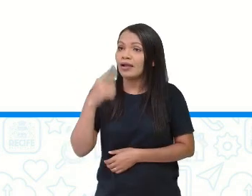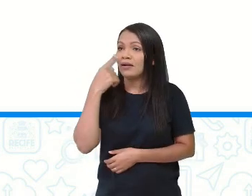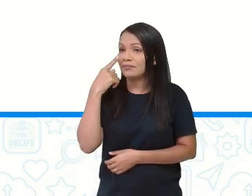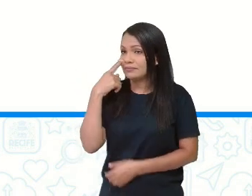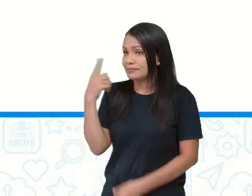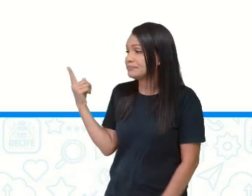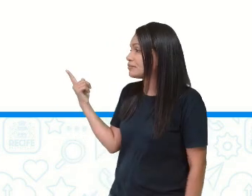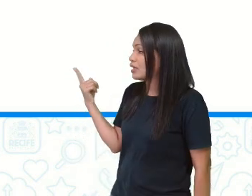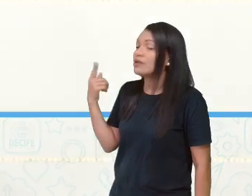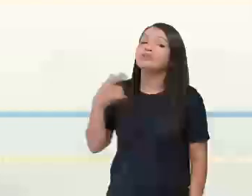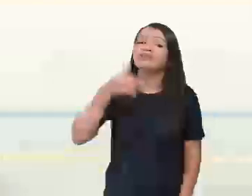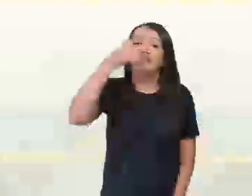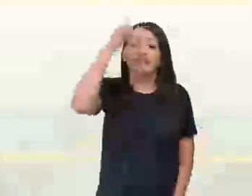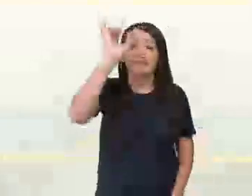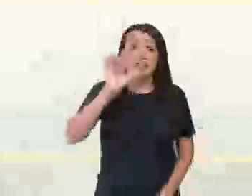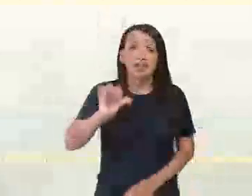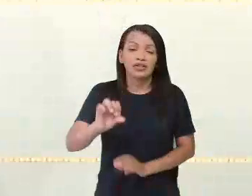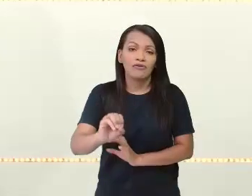os esgotos.